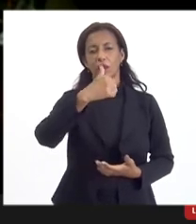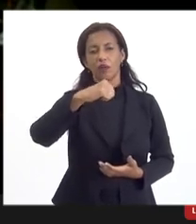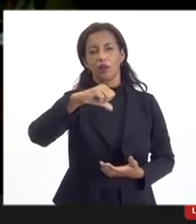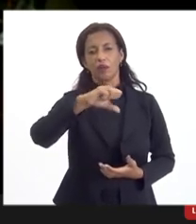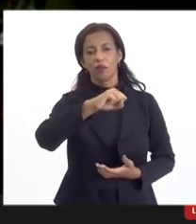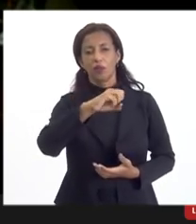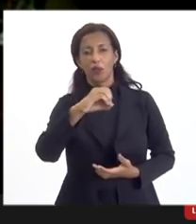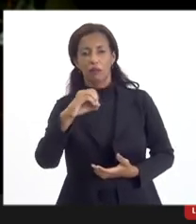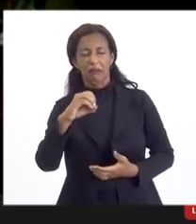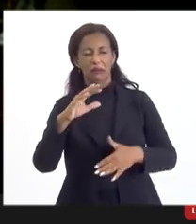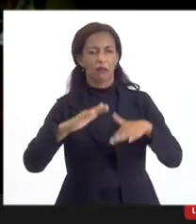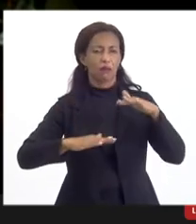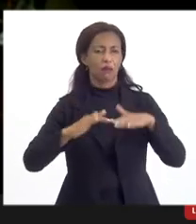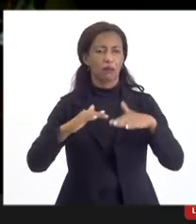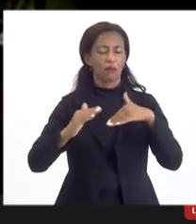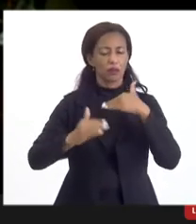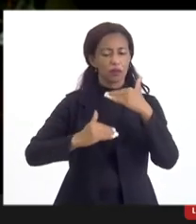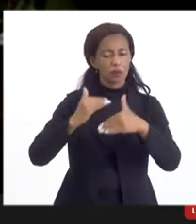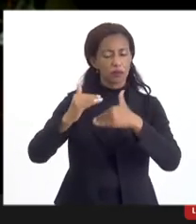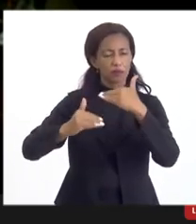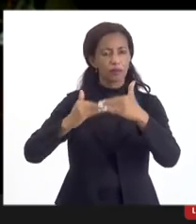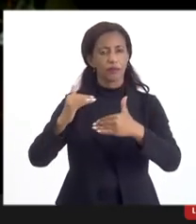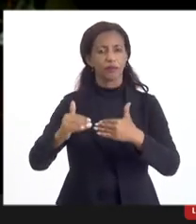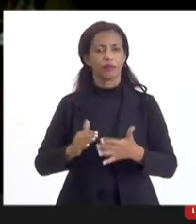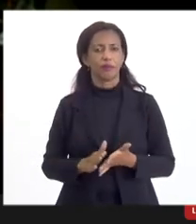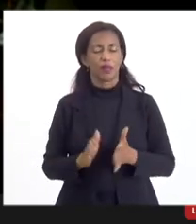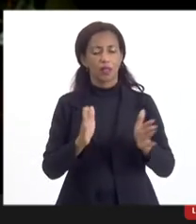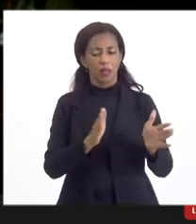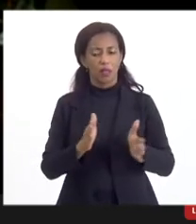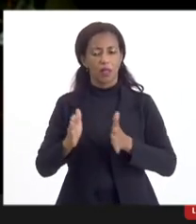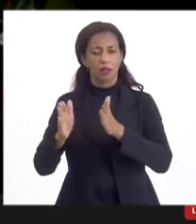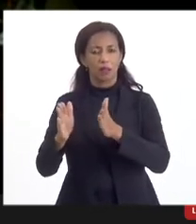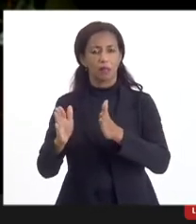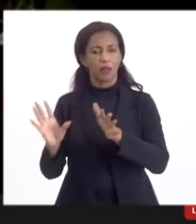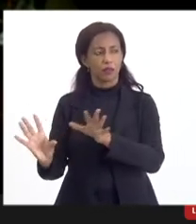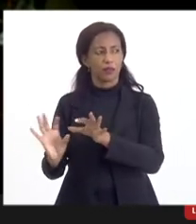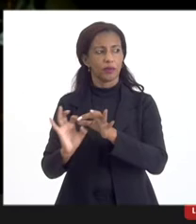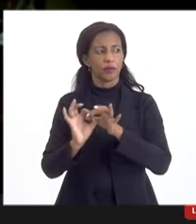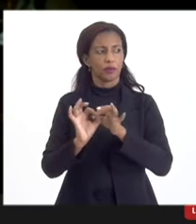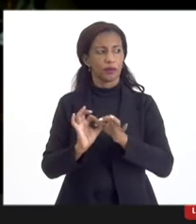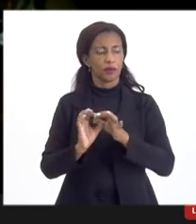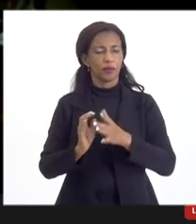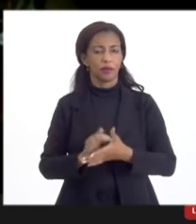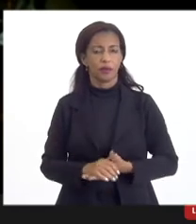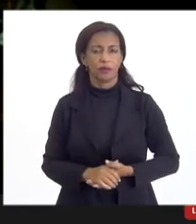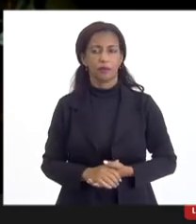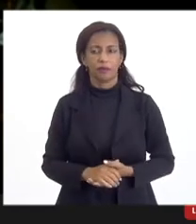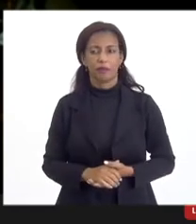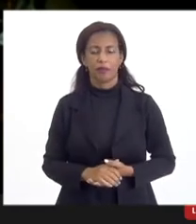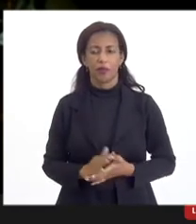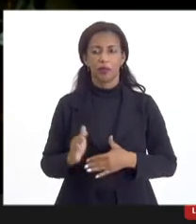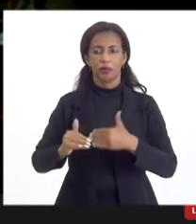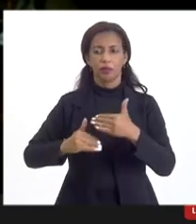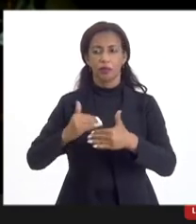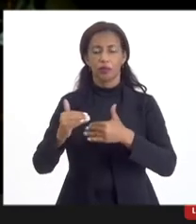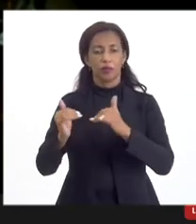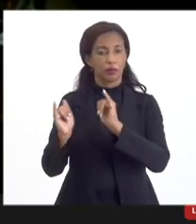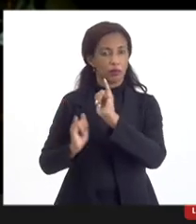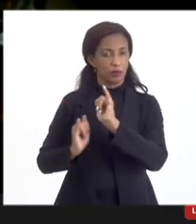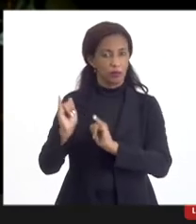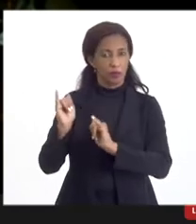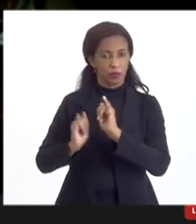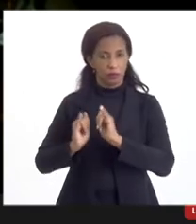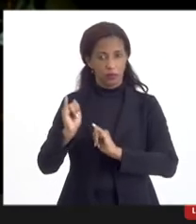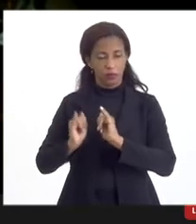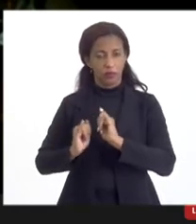da década de 80, que foi desenvolvida essa parte toda ligada ao desenvolvimento da indústria